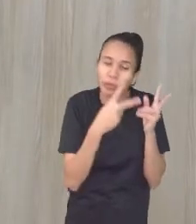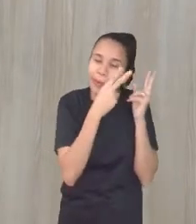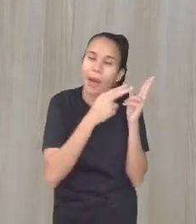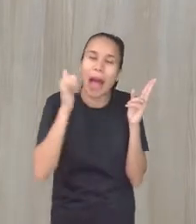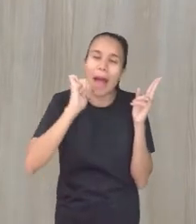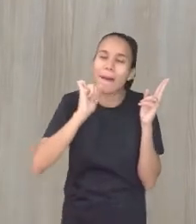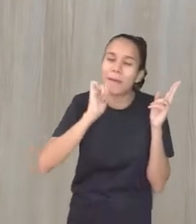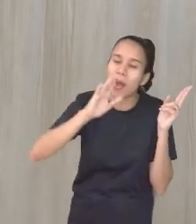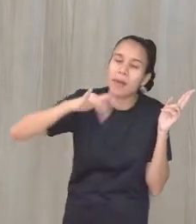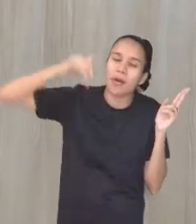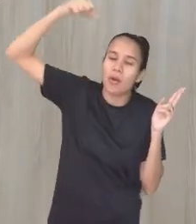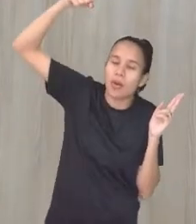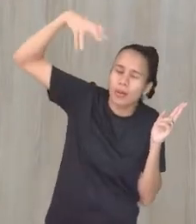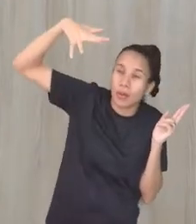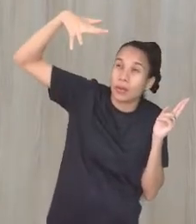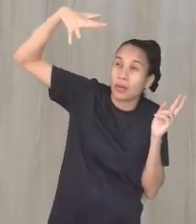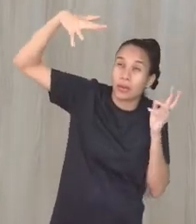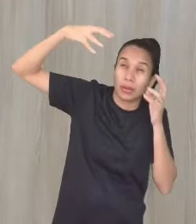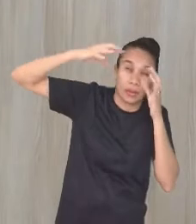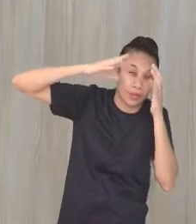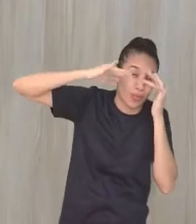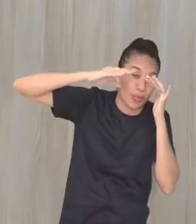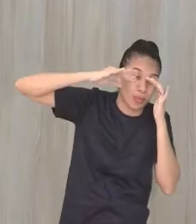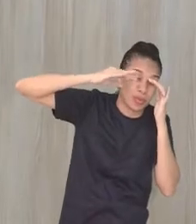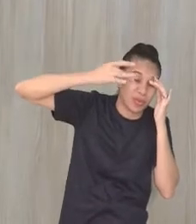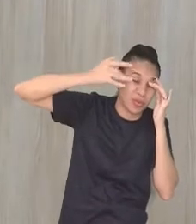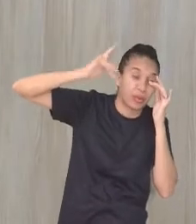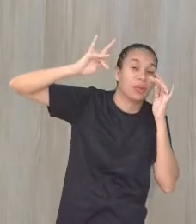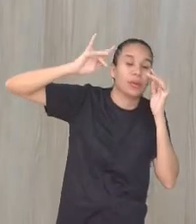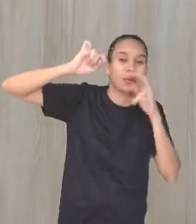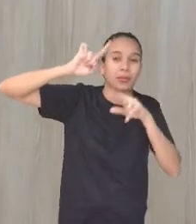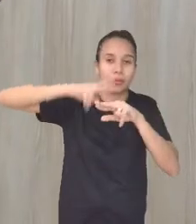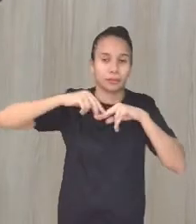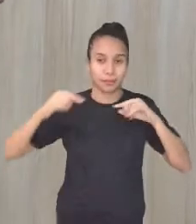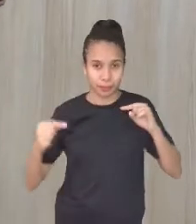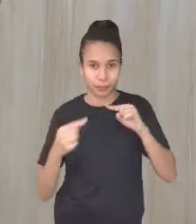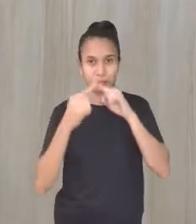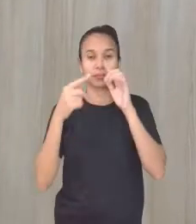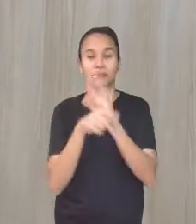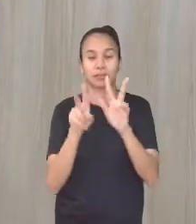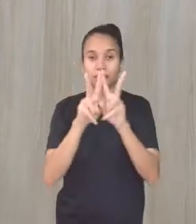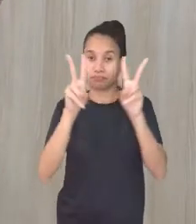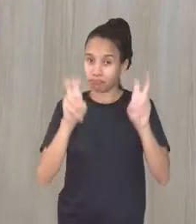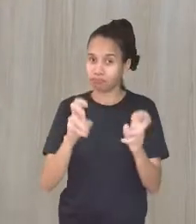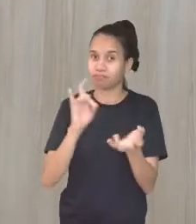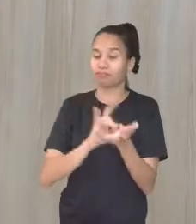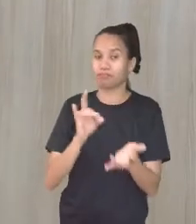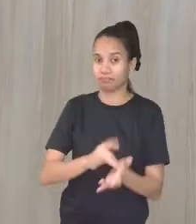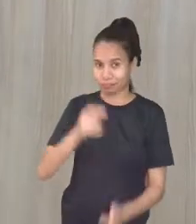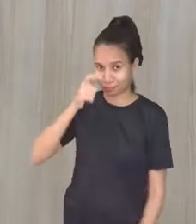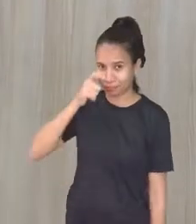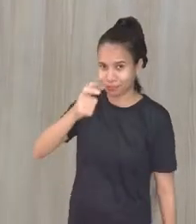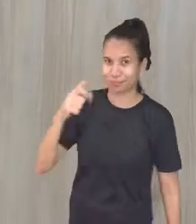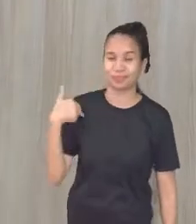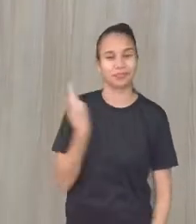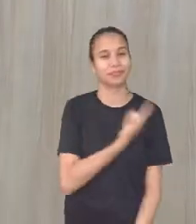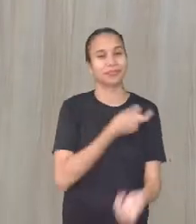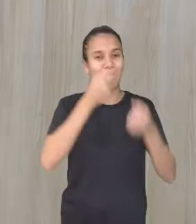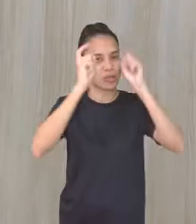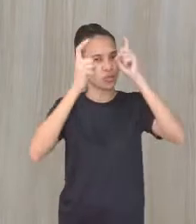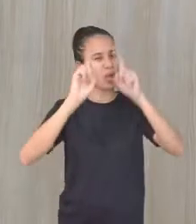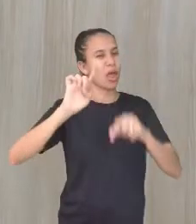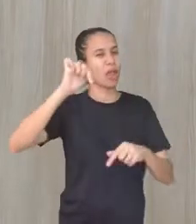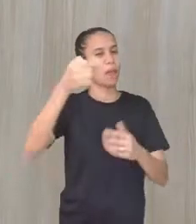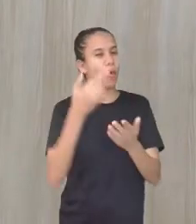escola e acende a luz. Ah, não acende a luz, não. Isso vai ser assunto bem interessante que a gente vai discutir